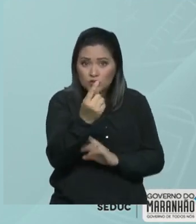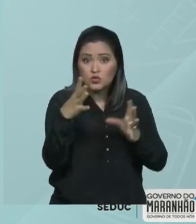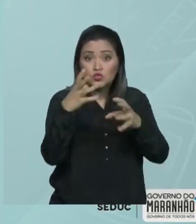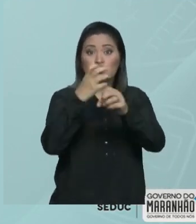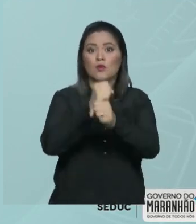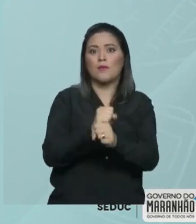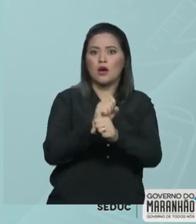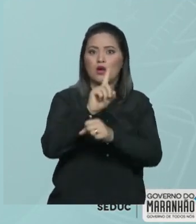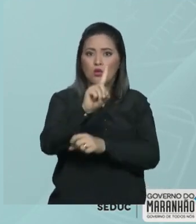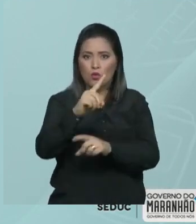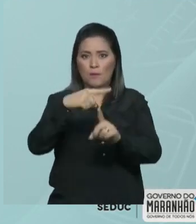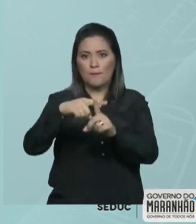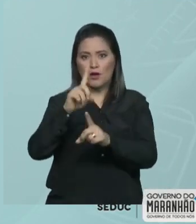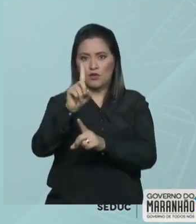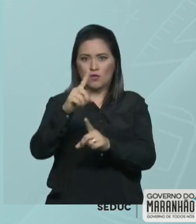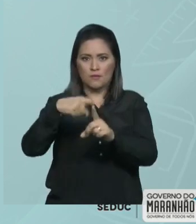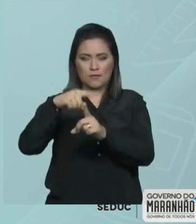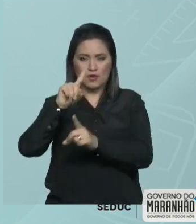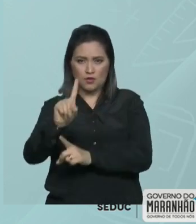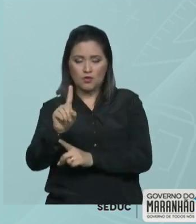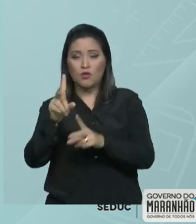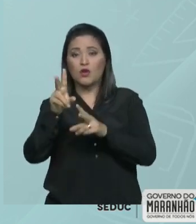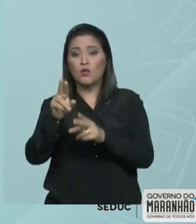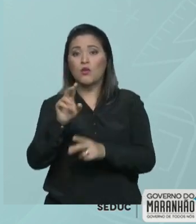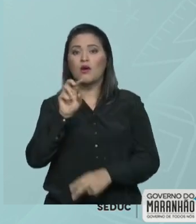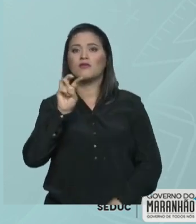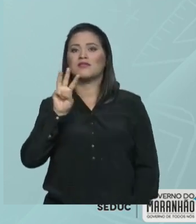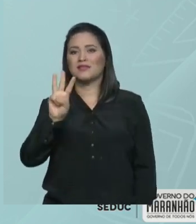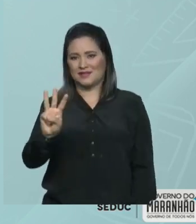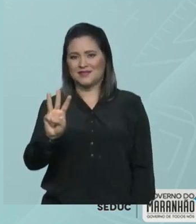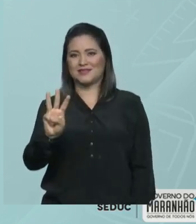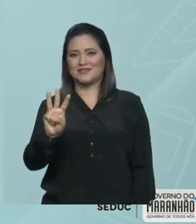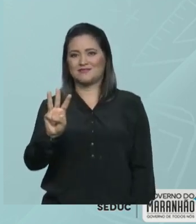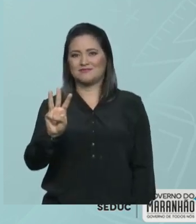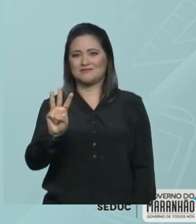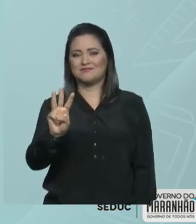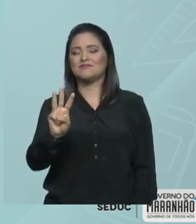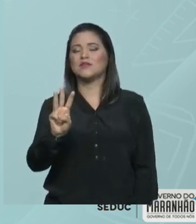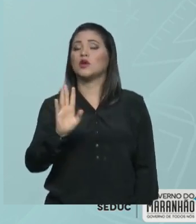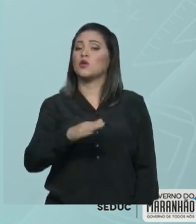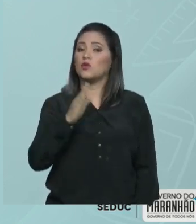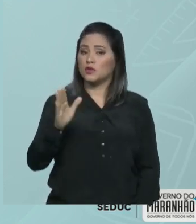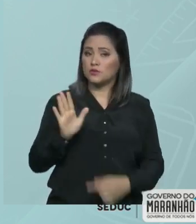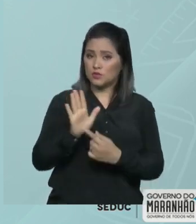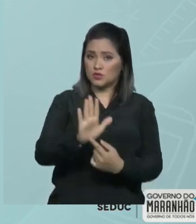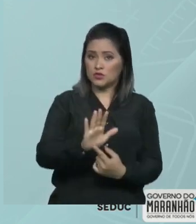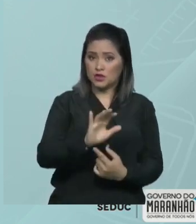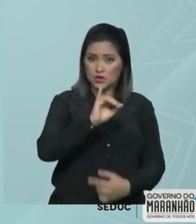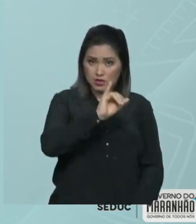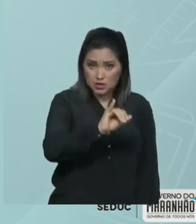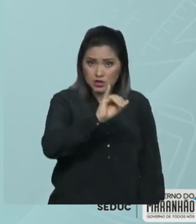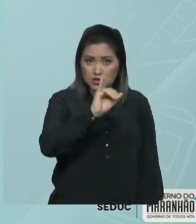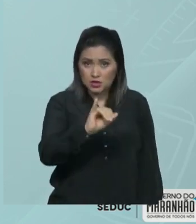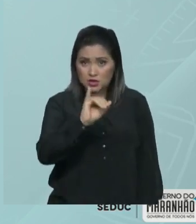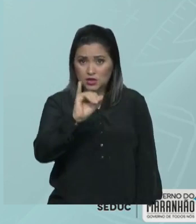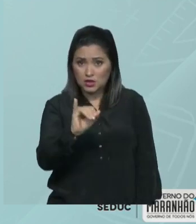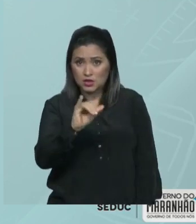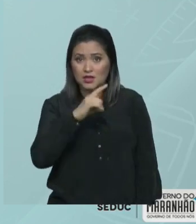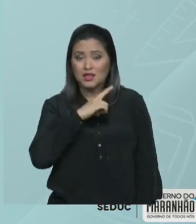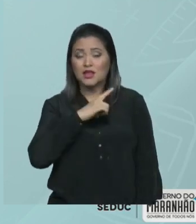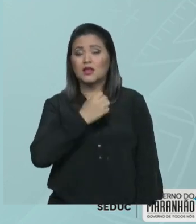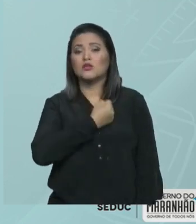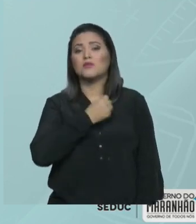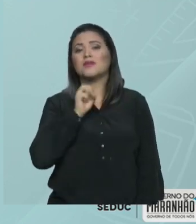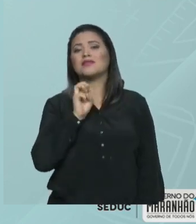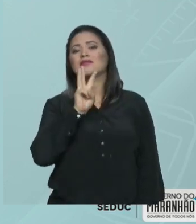mais um mais um. Isso vai me dar três. Então, quando aparece I, I, I, eu tenho o número três